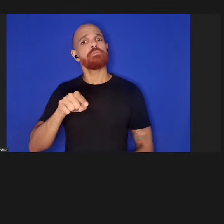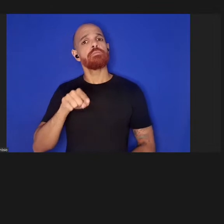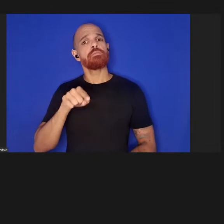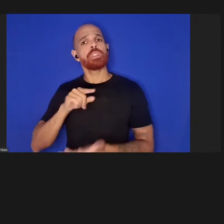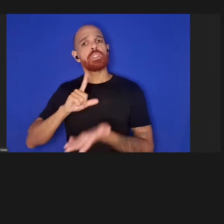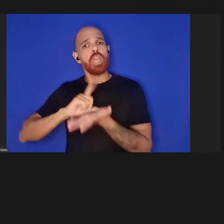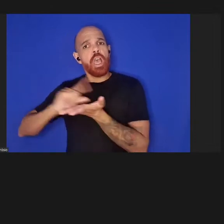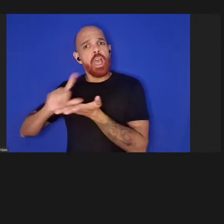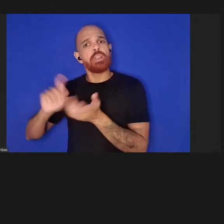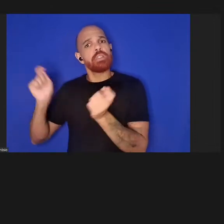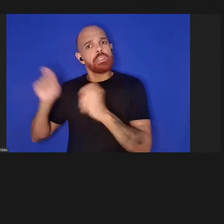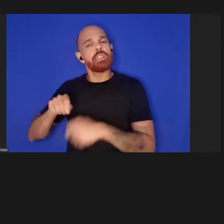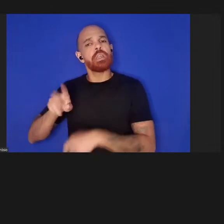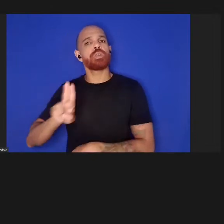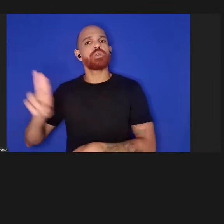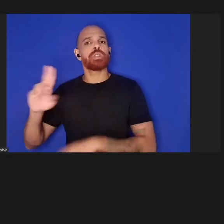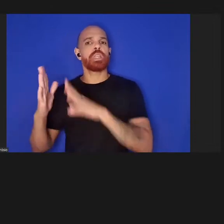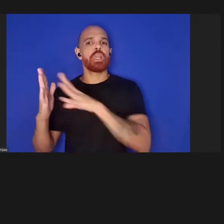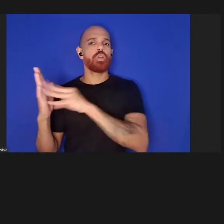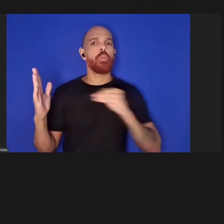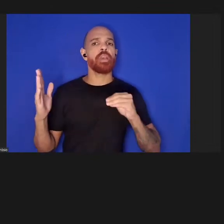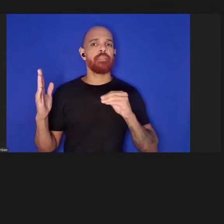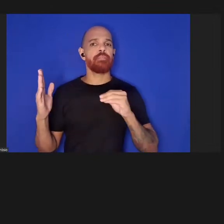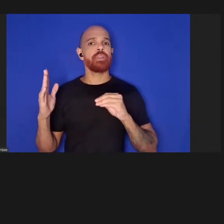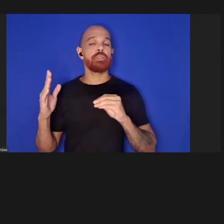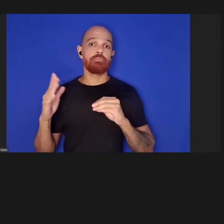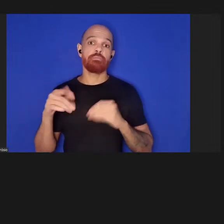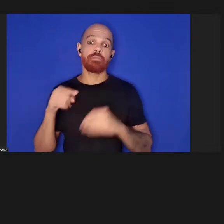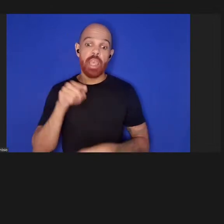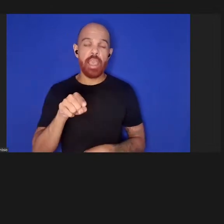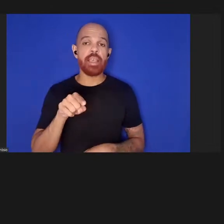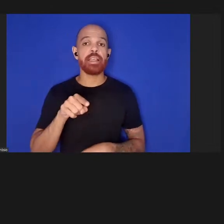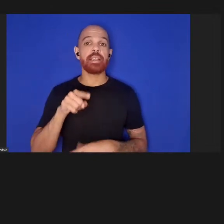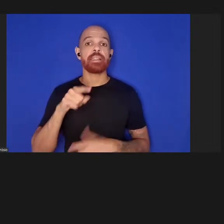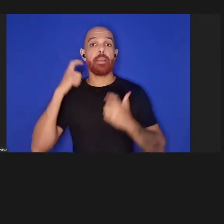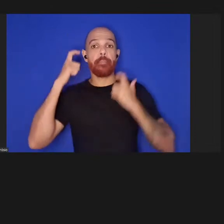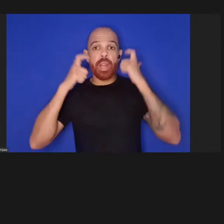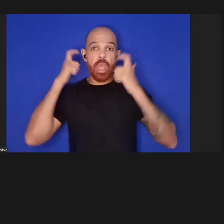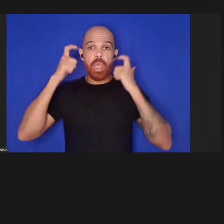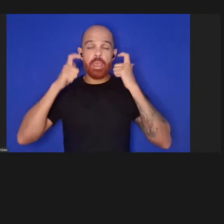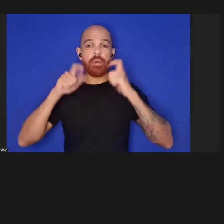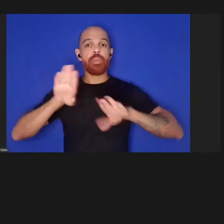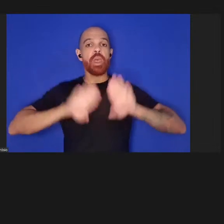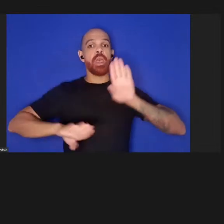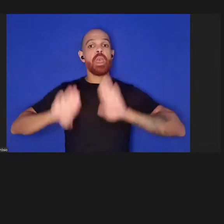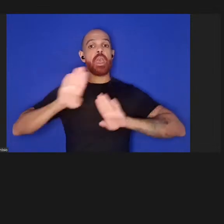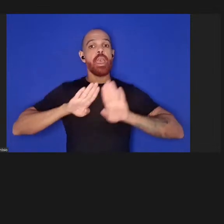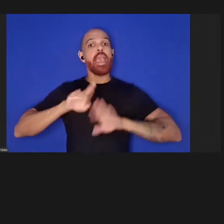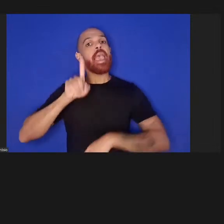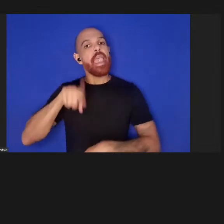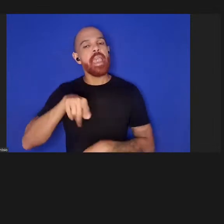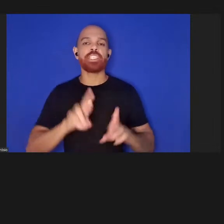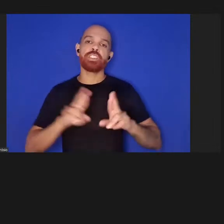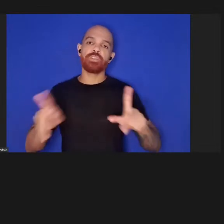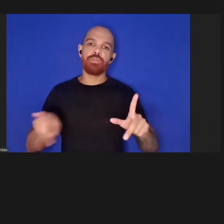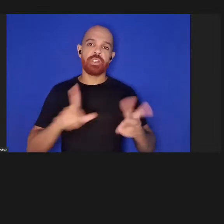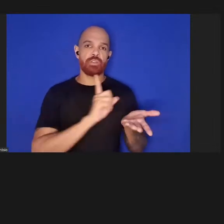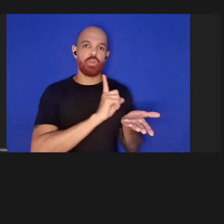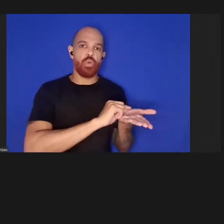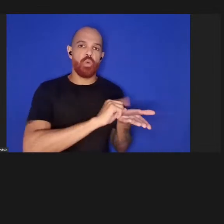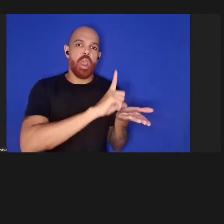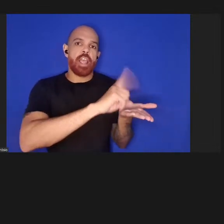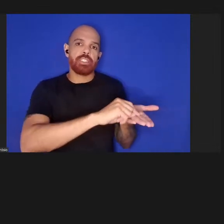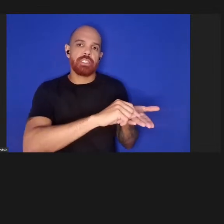referência e essas precauções necessárias são a diferença entre um artigo